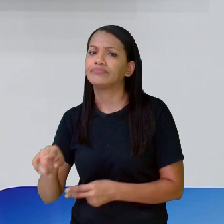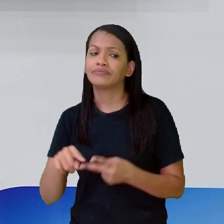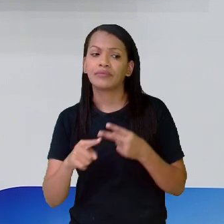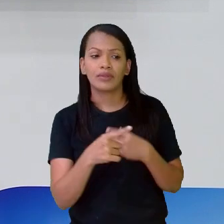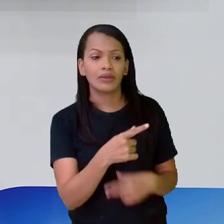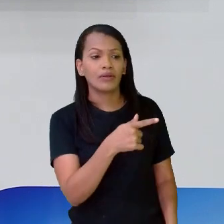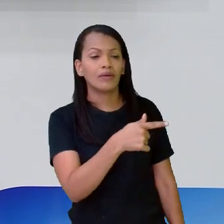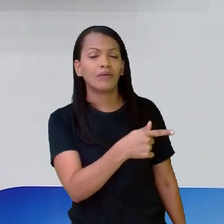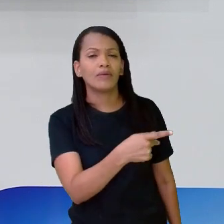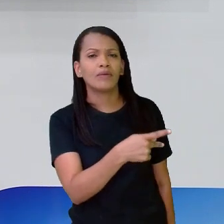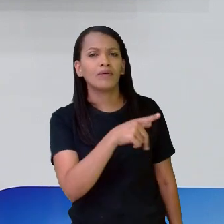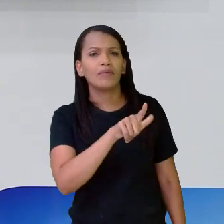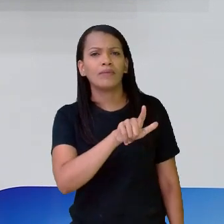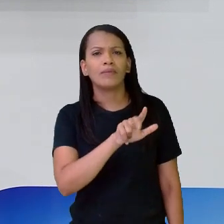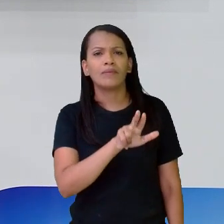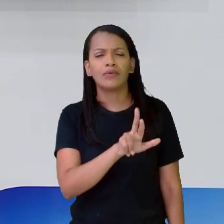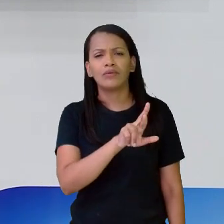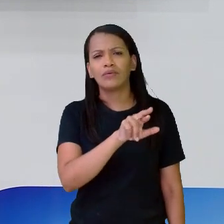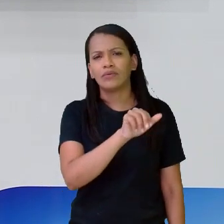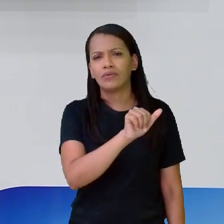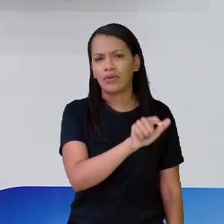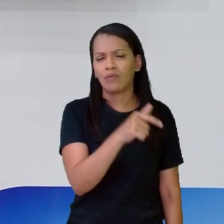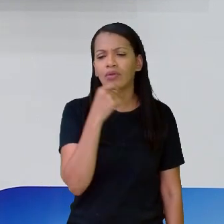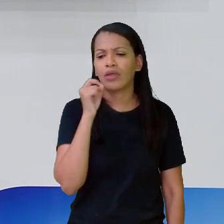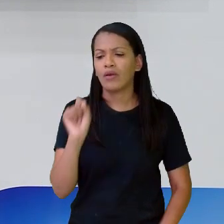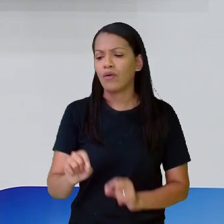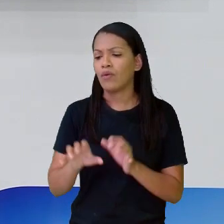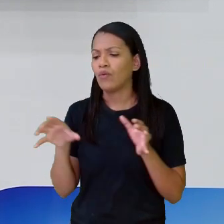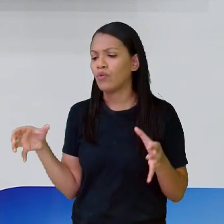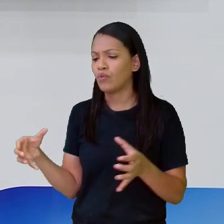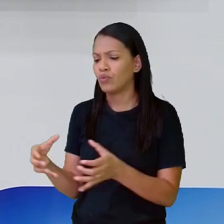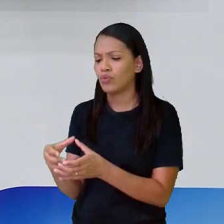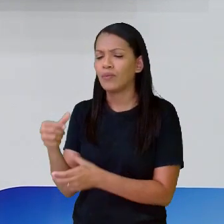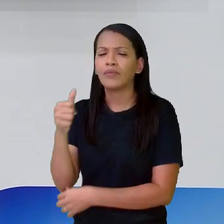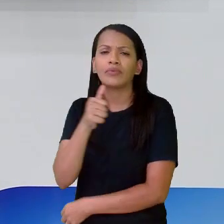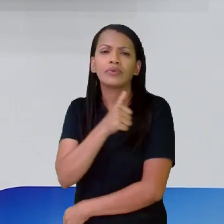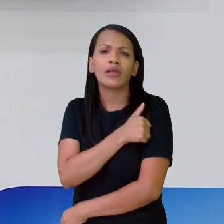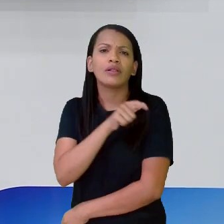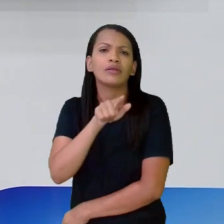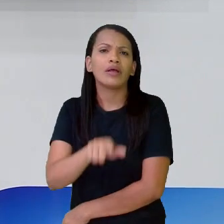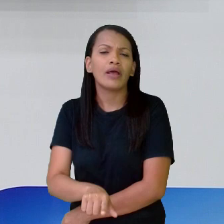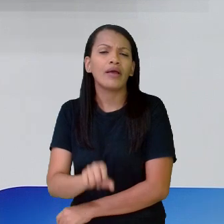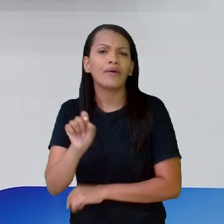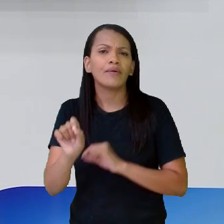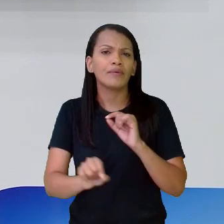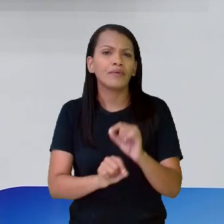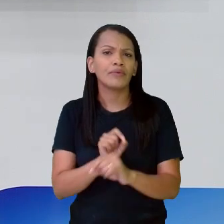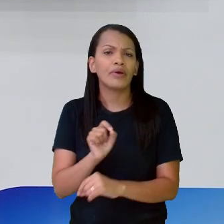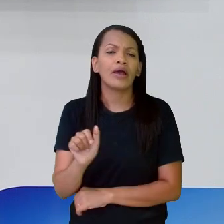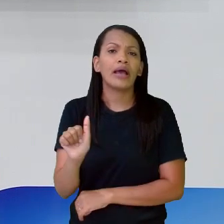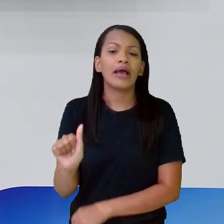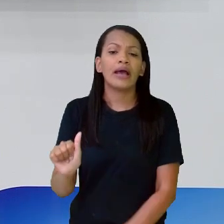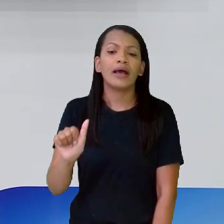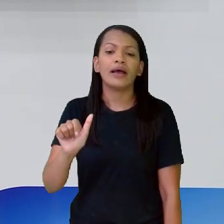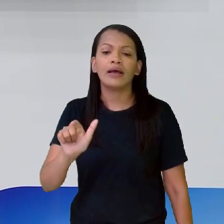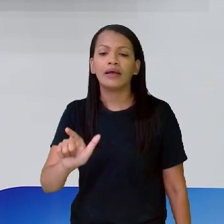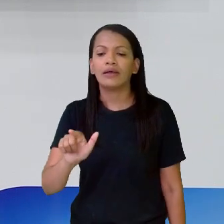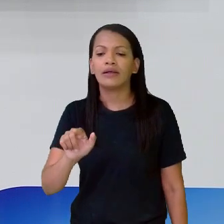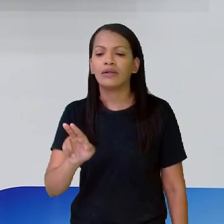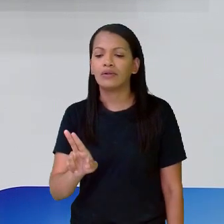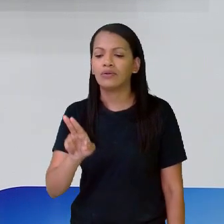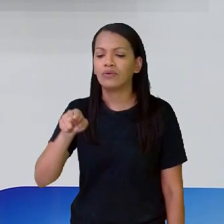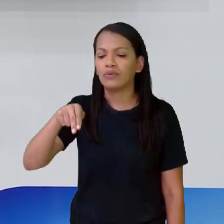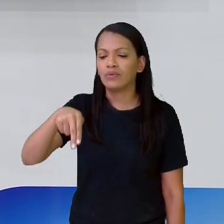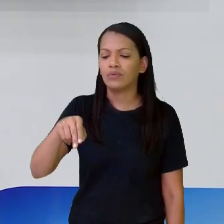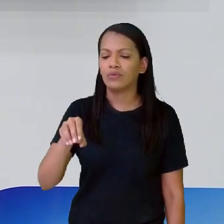que um grupo de estudantes, um grupo de alunos, é um alunos. Olha, o alunos,